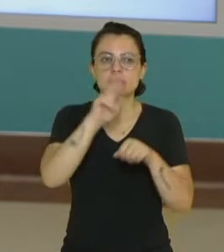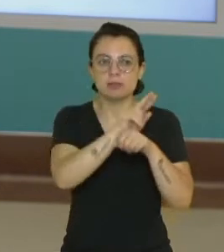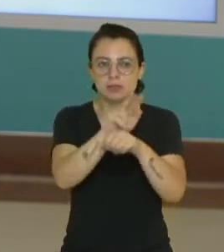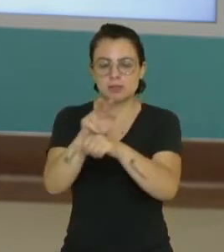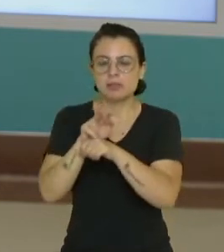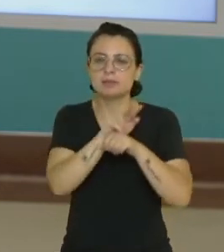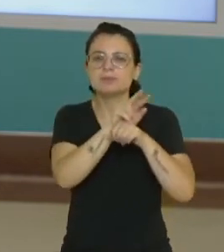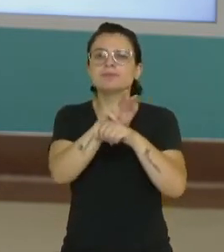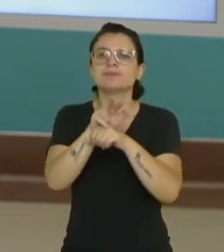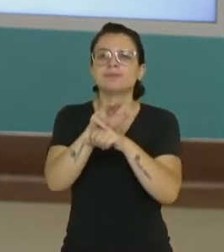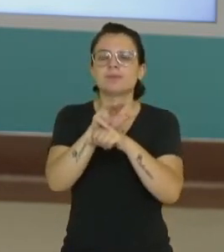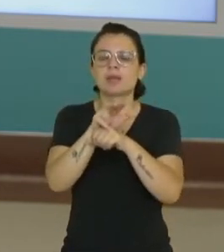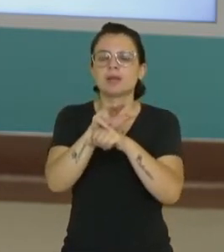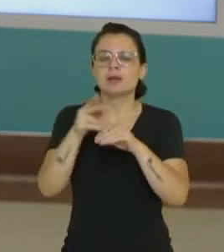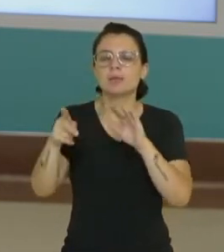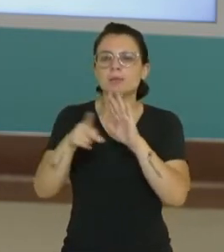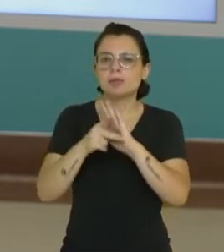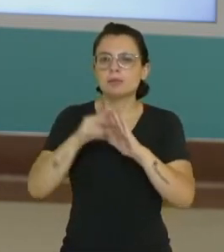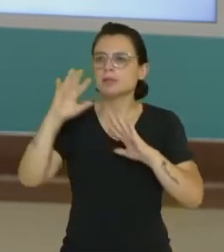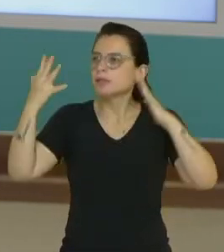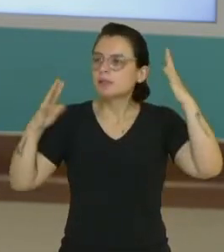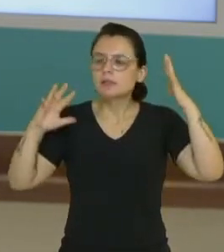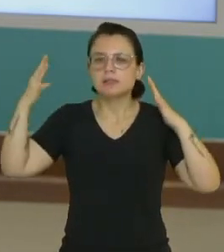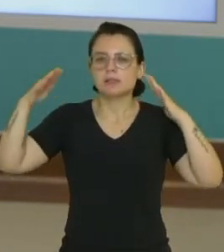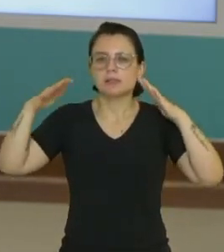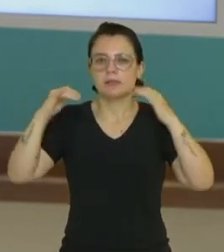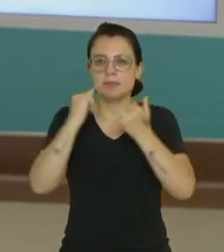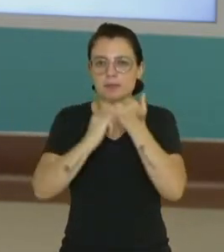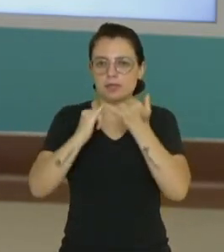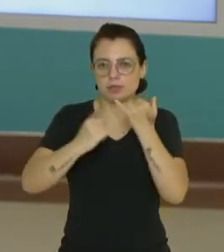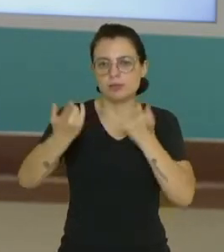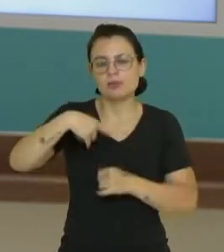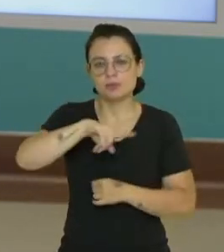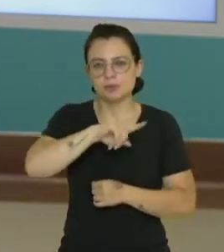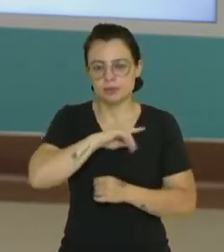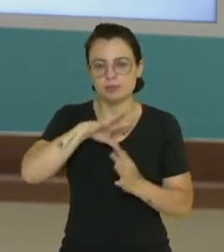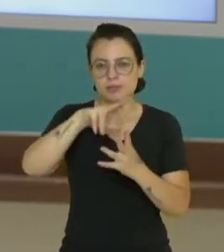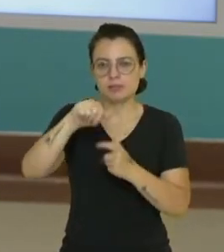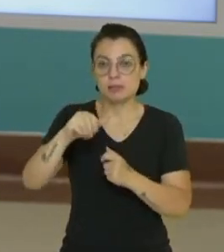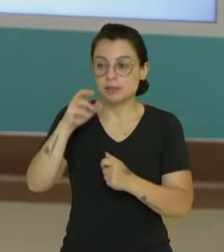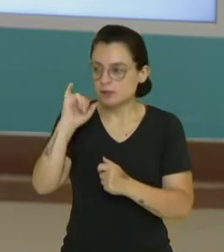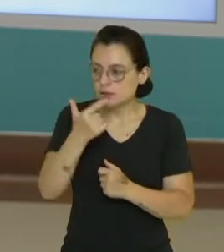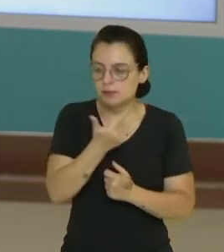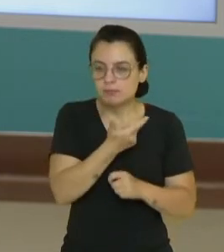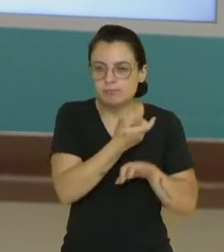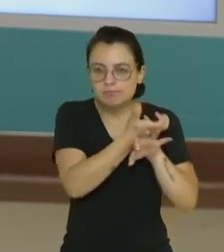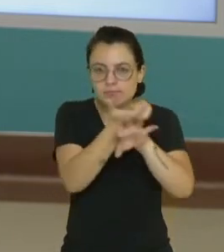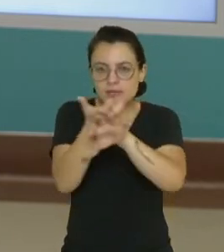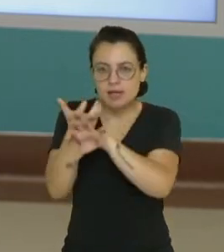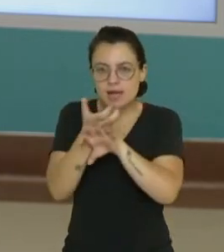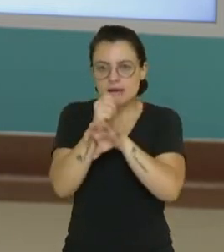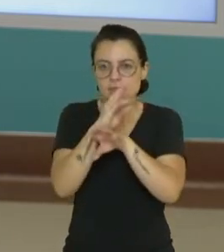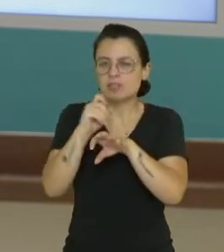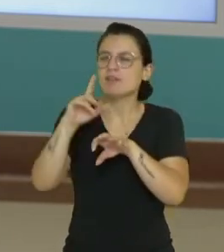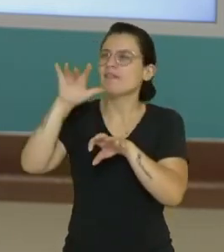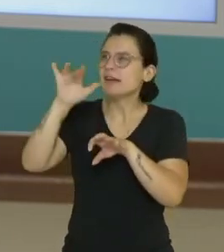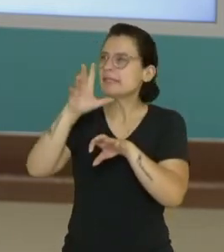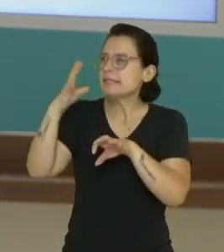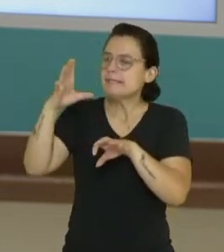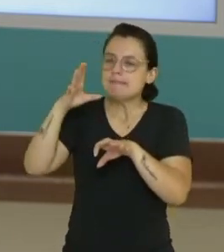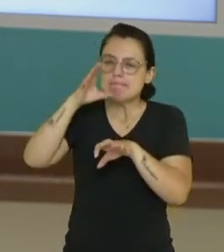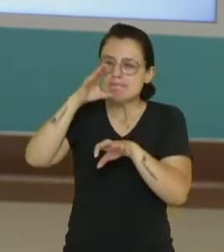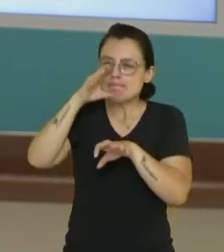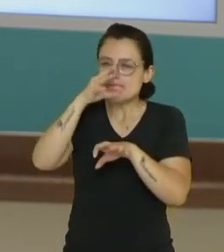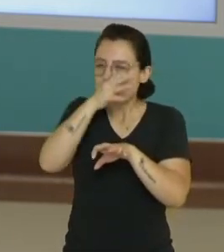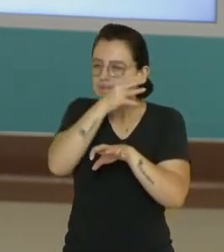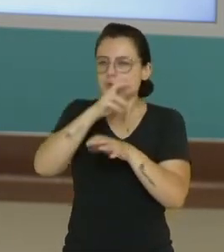manutenção da temperatura média do nosso planeta. Se não existisse essa camada atmosfera, seria muito quente de dia e